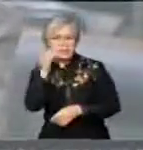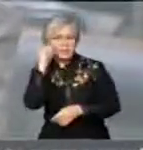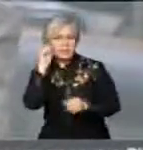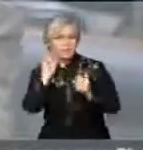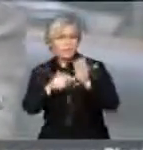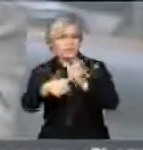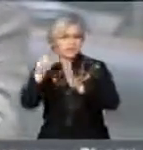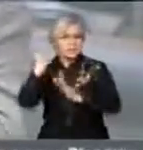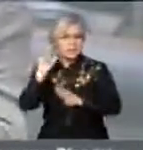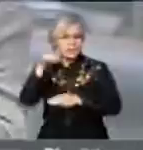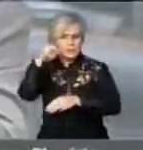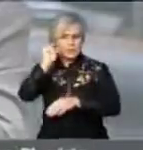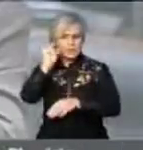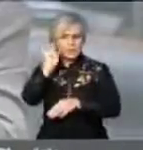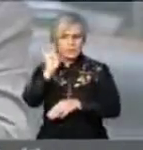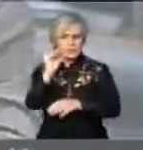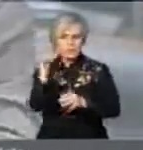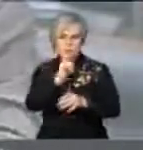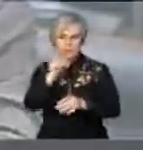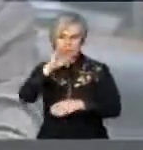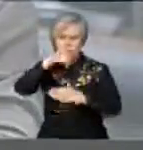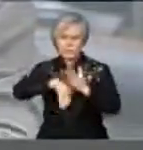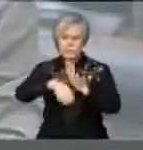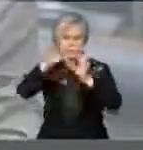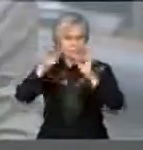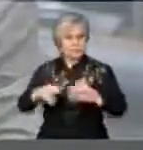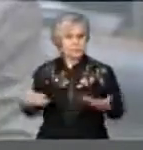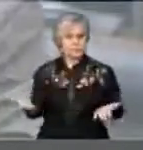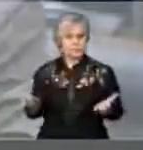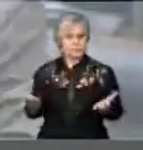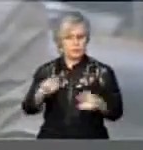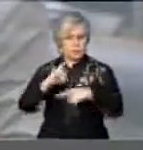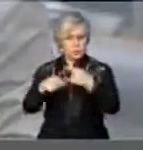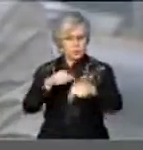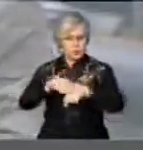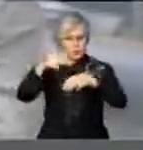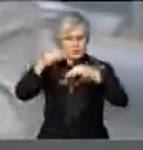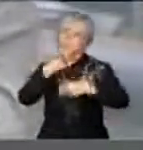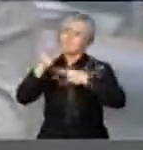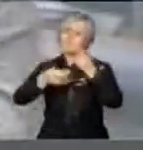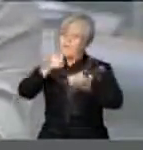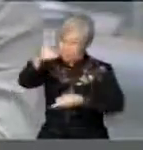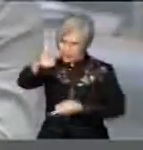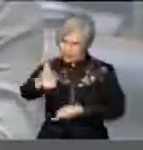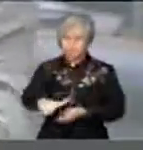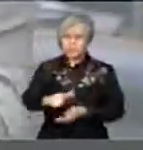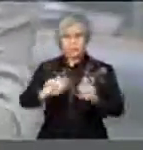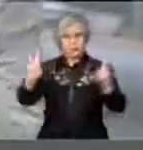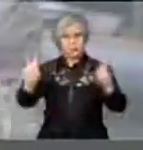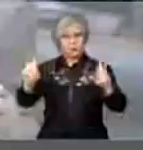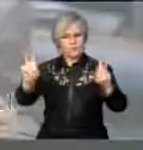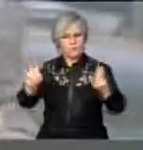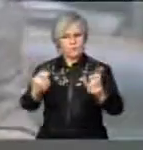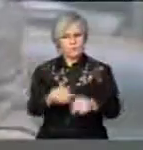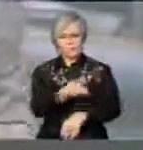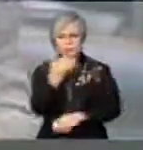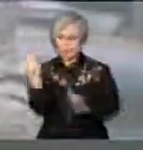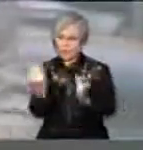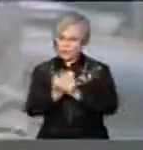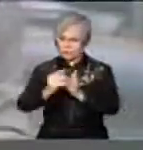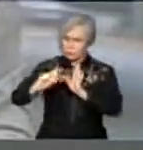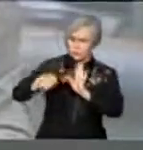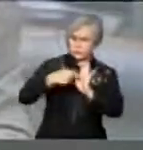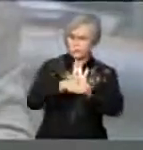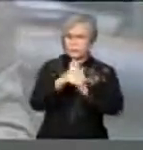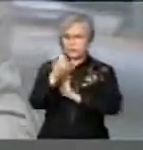deputados votassem de forma democrática. Oportunamente, vou voltar também à tribuna para falar dos meus processos no